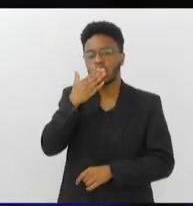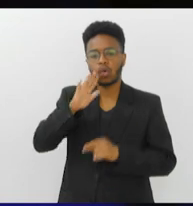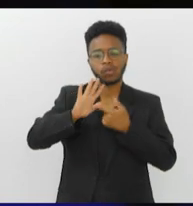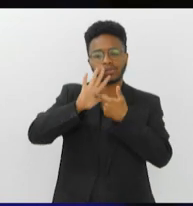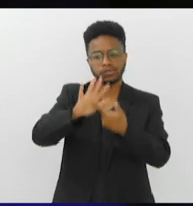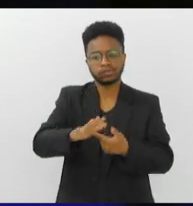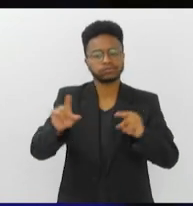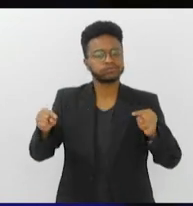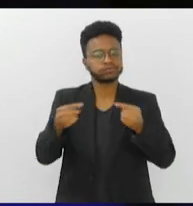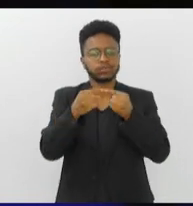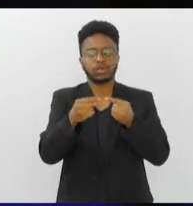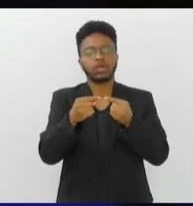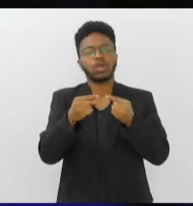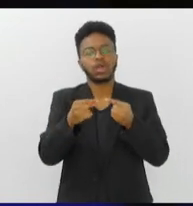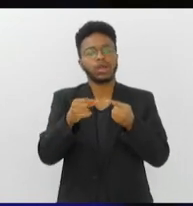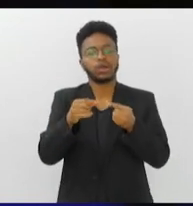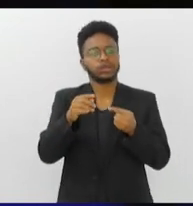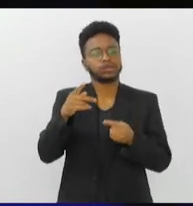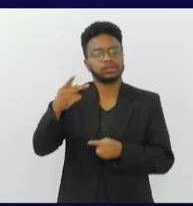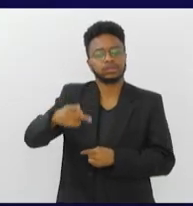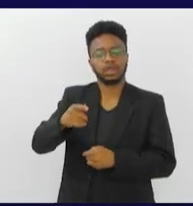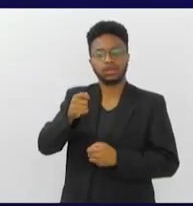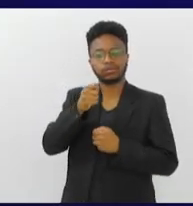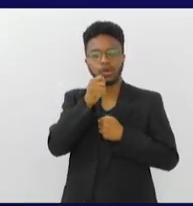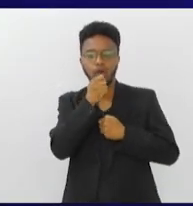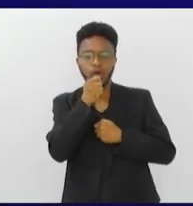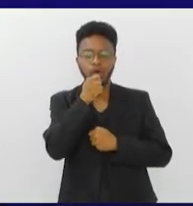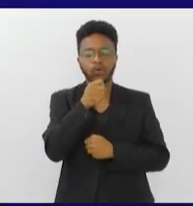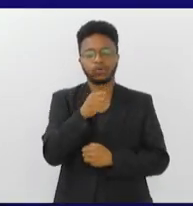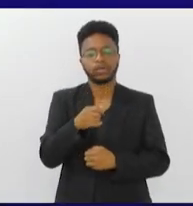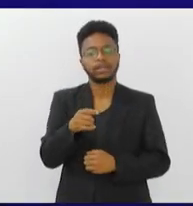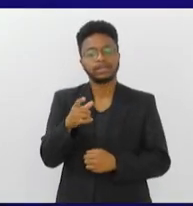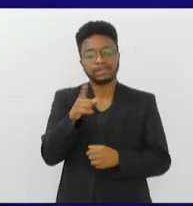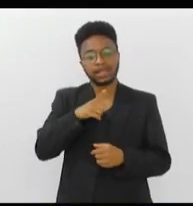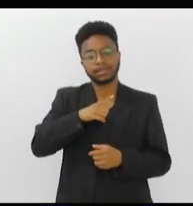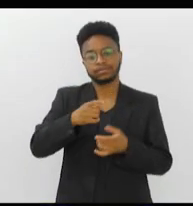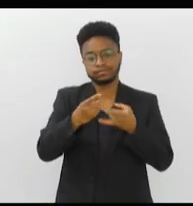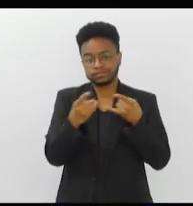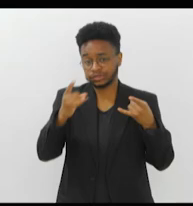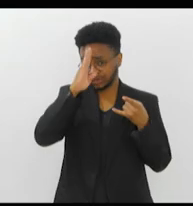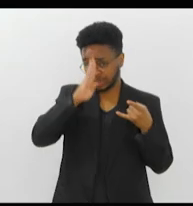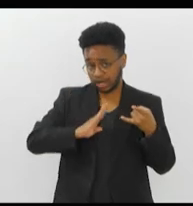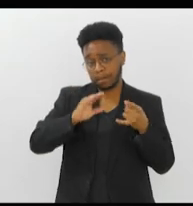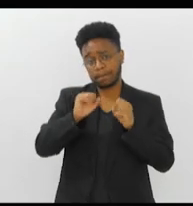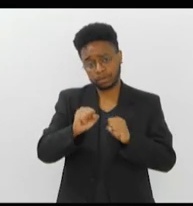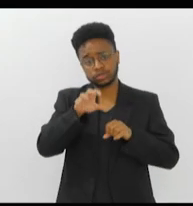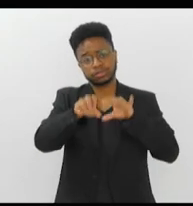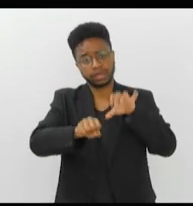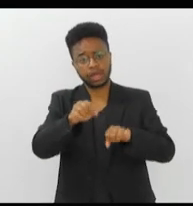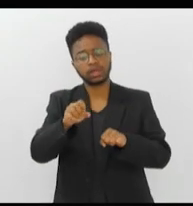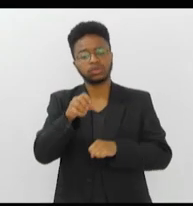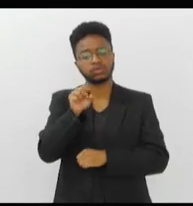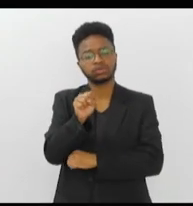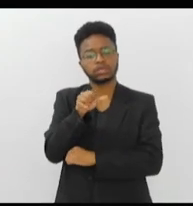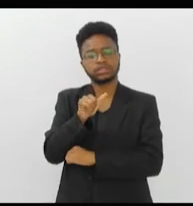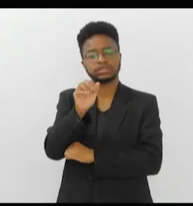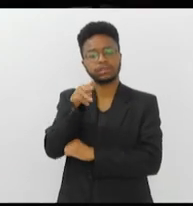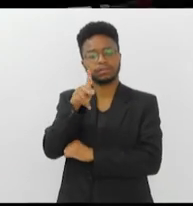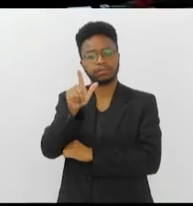acordo com o universo do rei Roberto Carlos. Os ingressos são limitados e já podem ser retirados no site do Simpla.